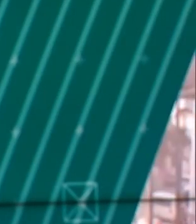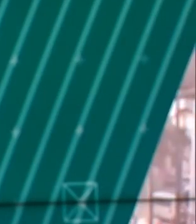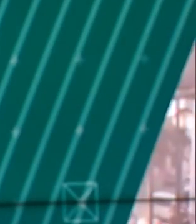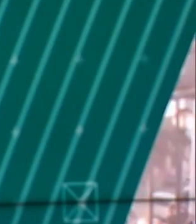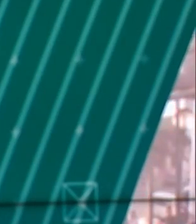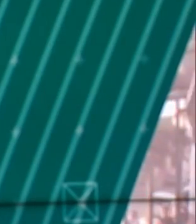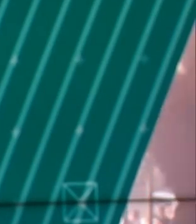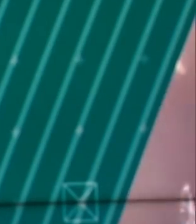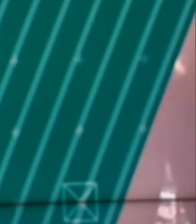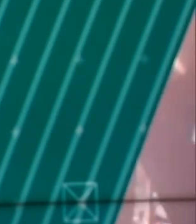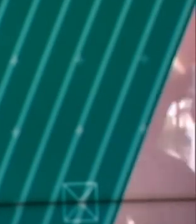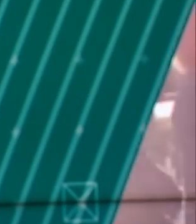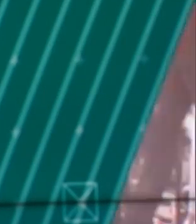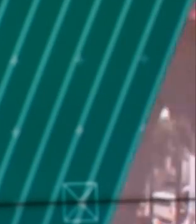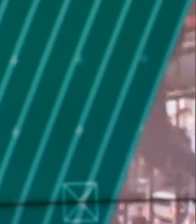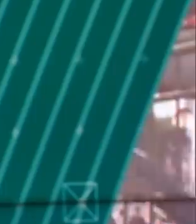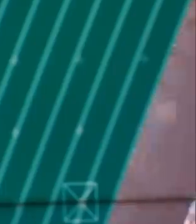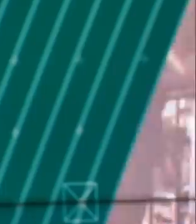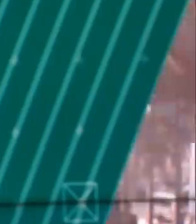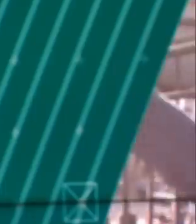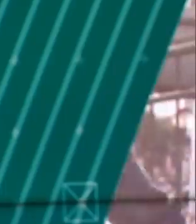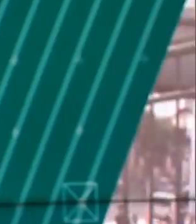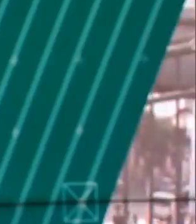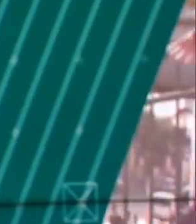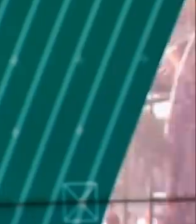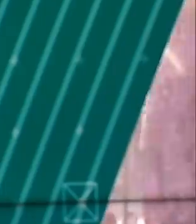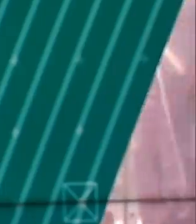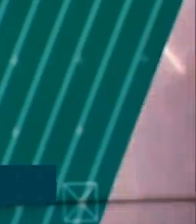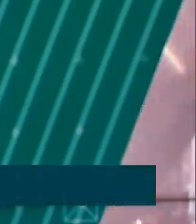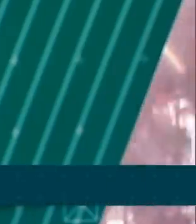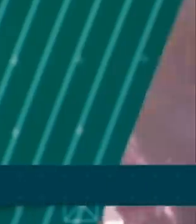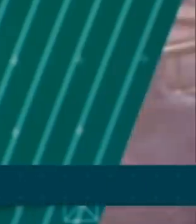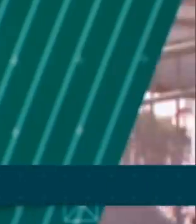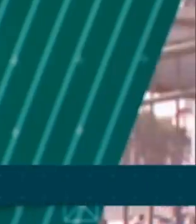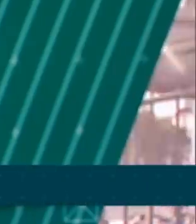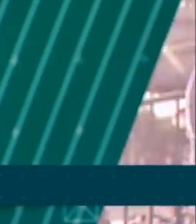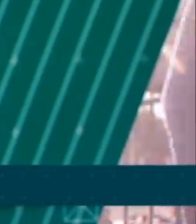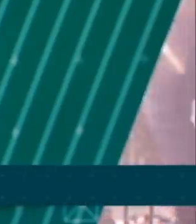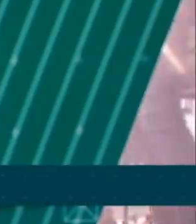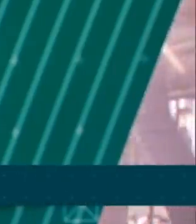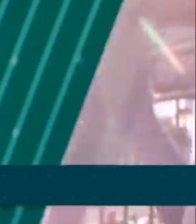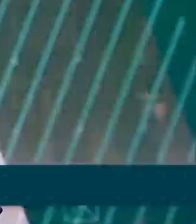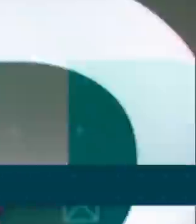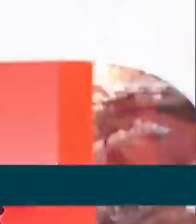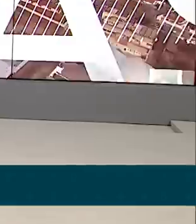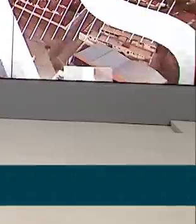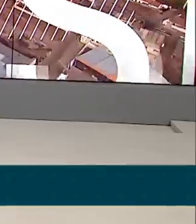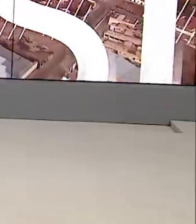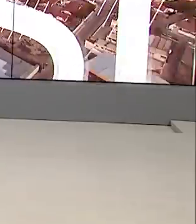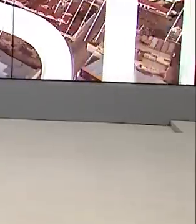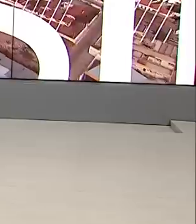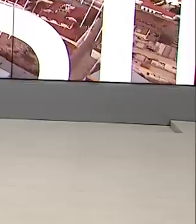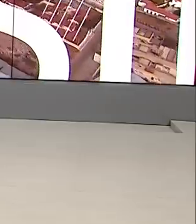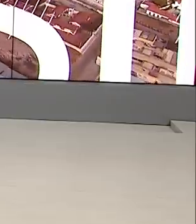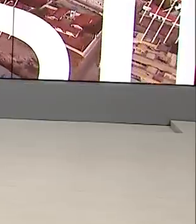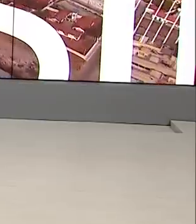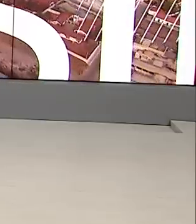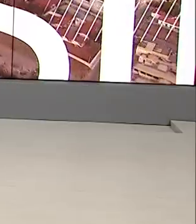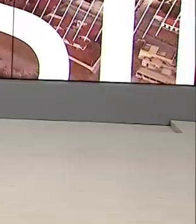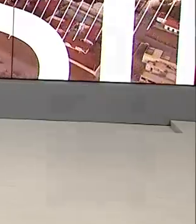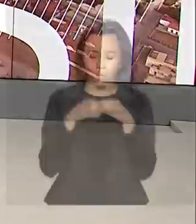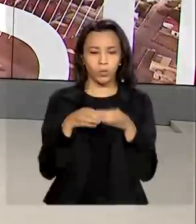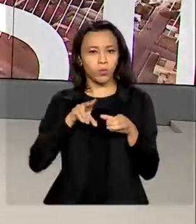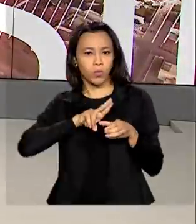São 9 horas e 45 minutos. Nós estamos ao vivo também pelas redes sociais. O Comitê de